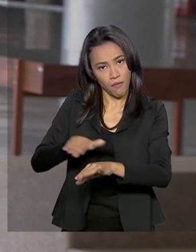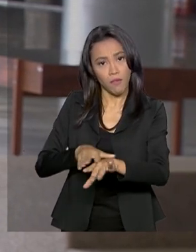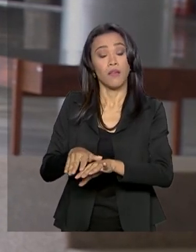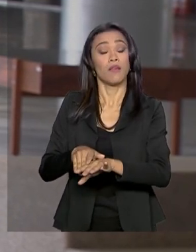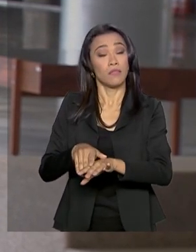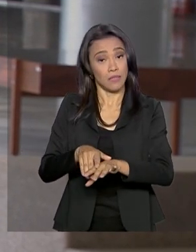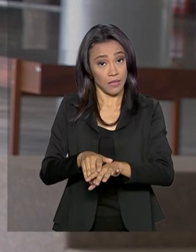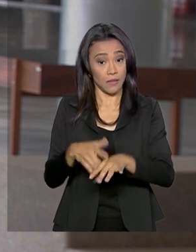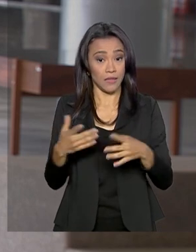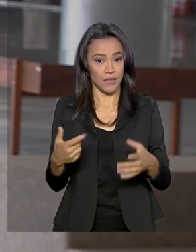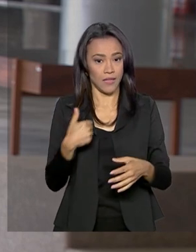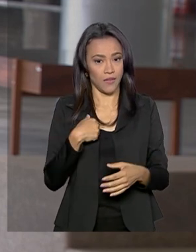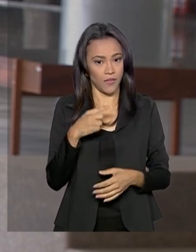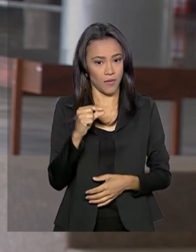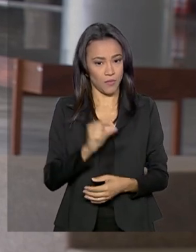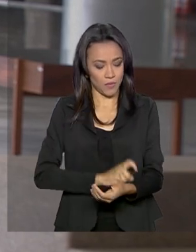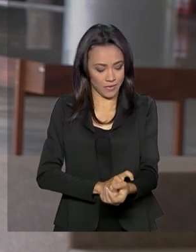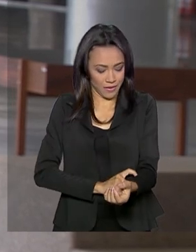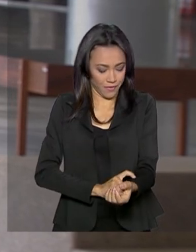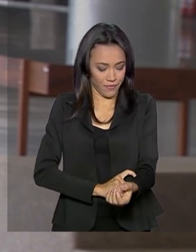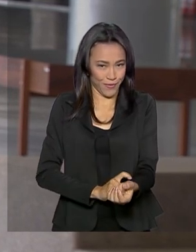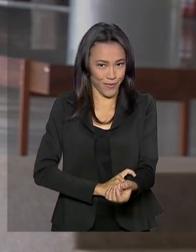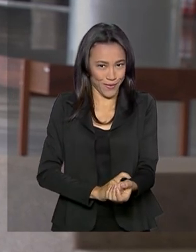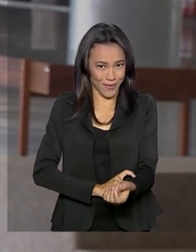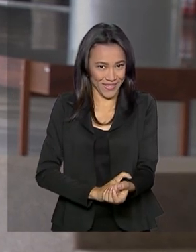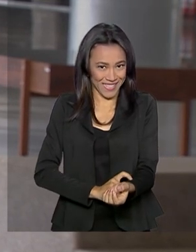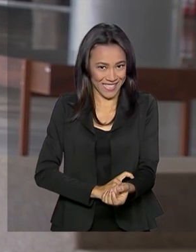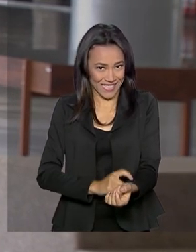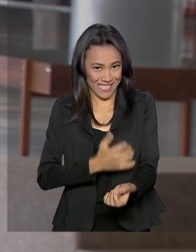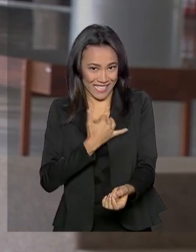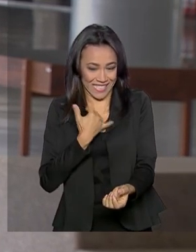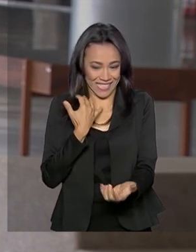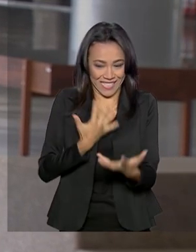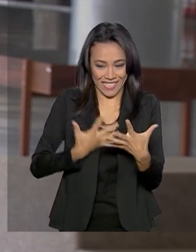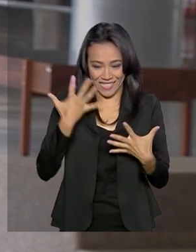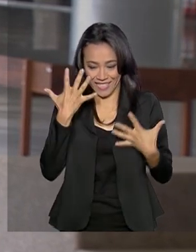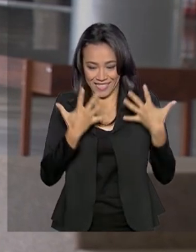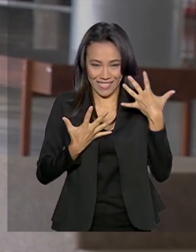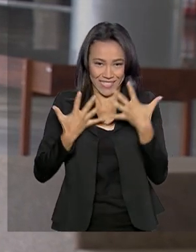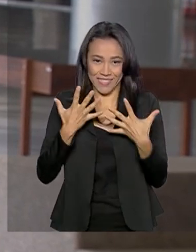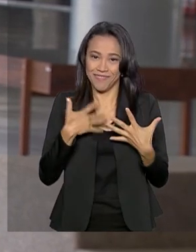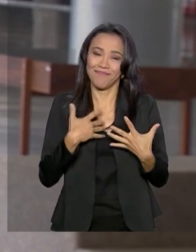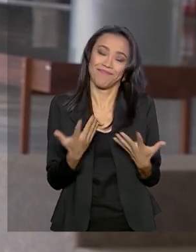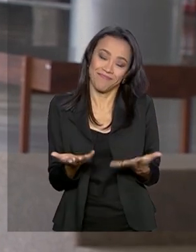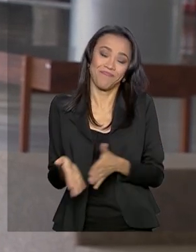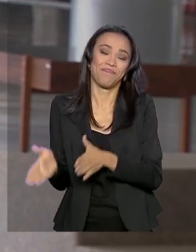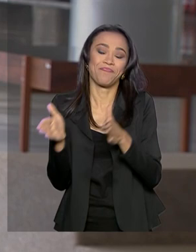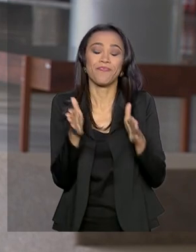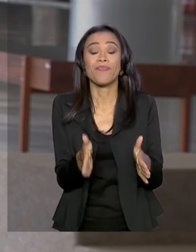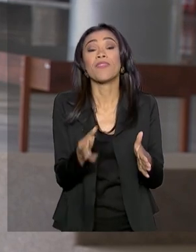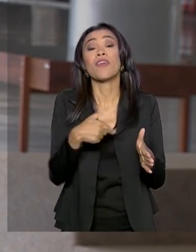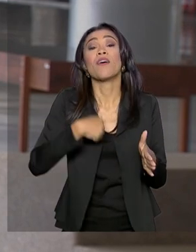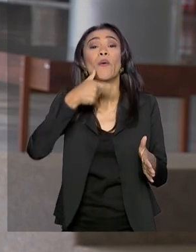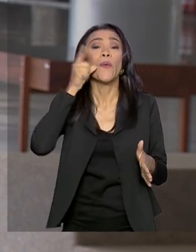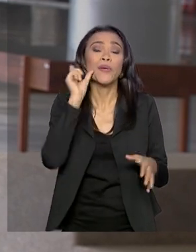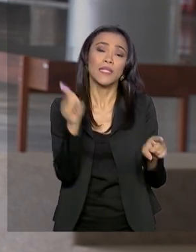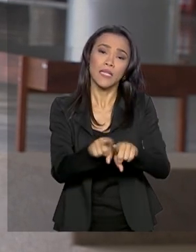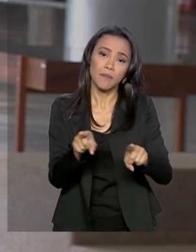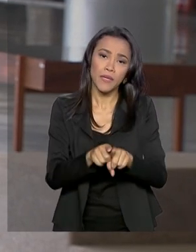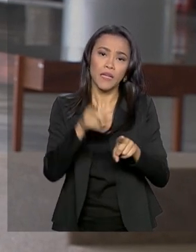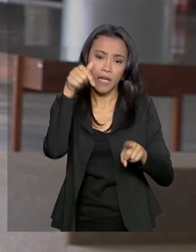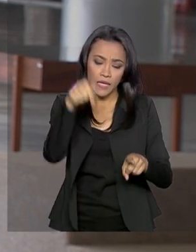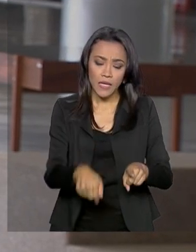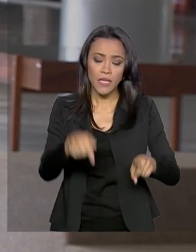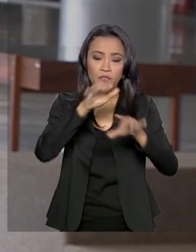Olha, eu fiquei um pouco nervosa com essa homenagem, por isso que eu estou meio desconcentrada. E ontem foi lançada, aqui no Palácio do